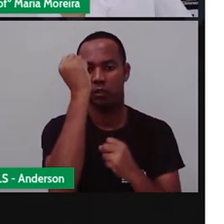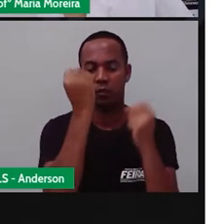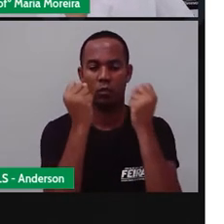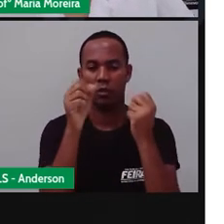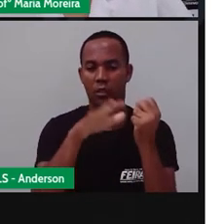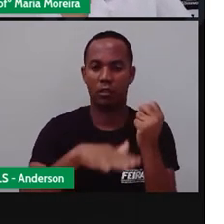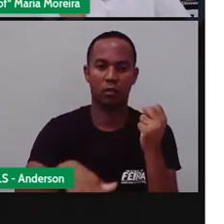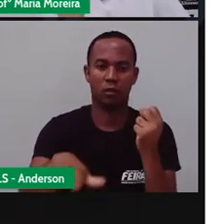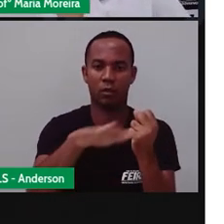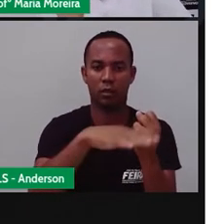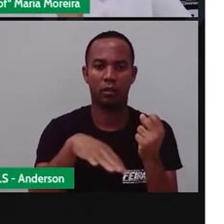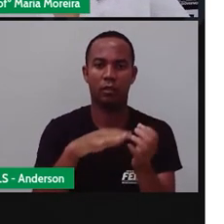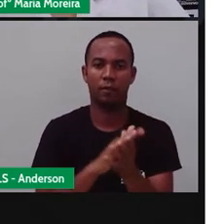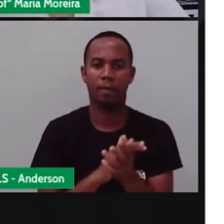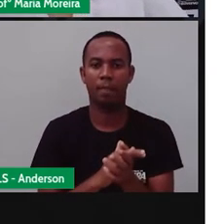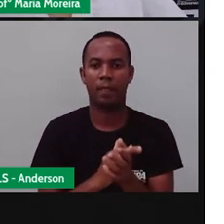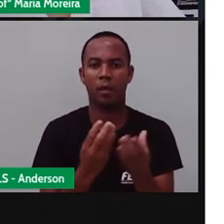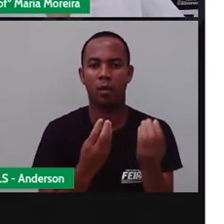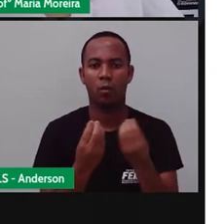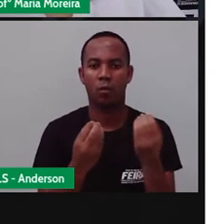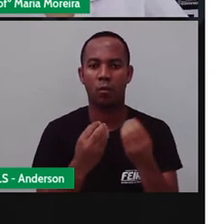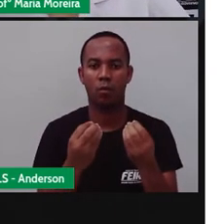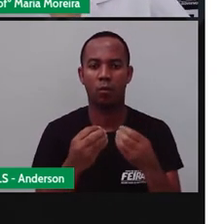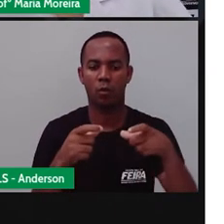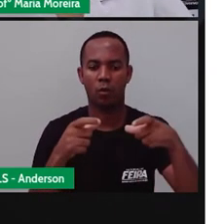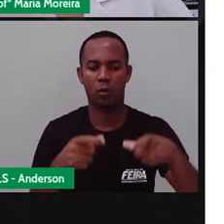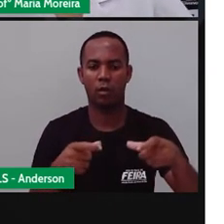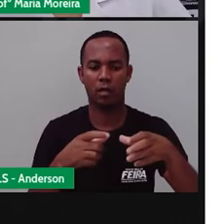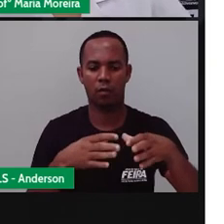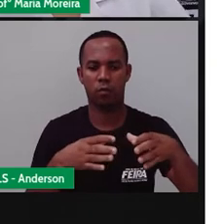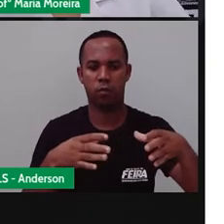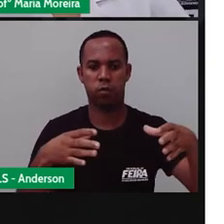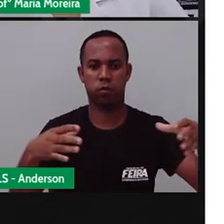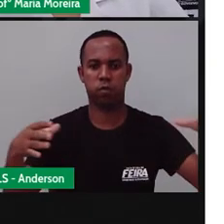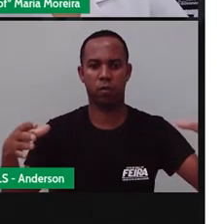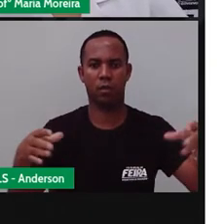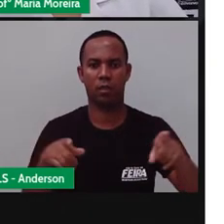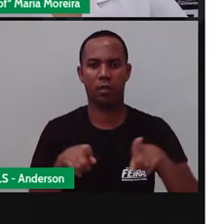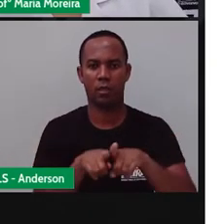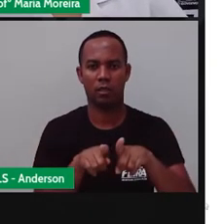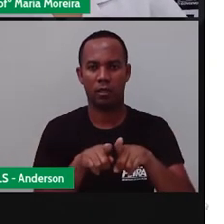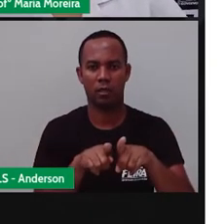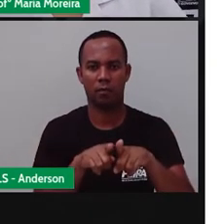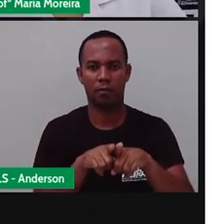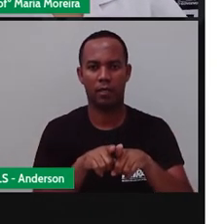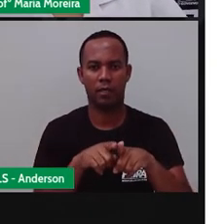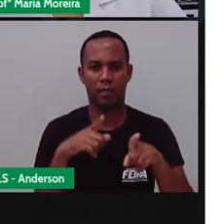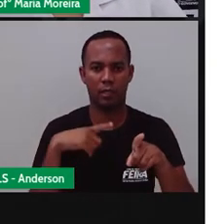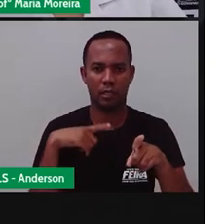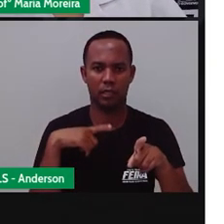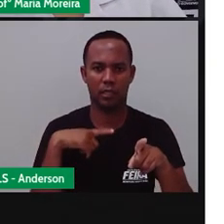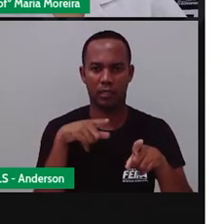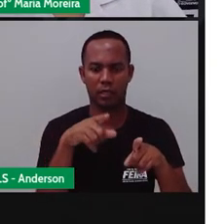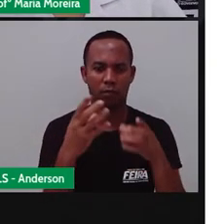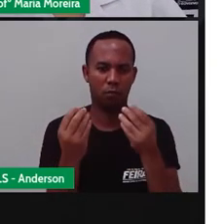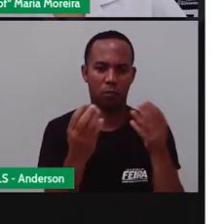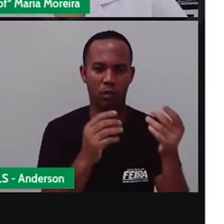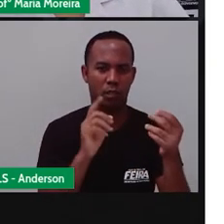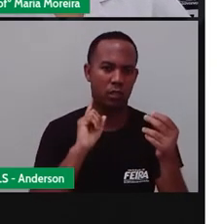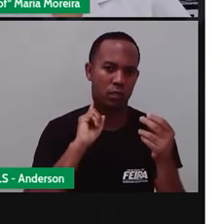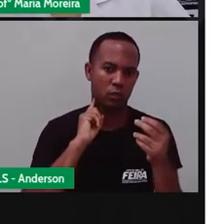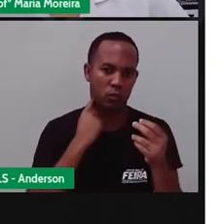Bom, por necessitarem de áreas maiores, né? E por produzirem não só poluição, como também muitos